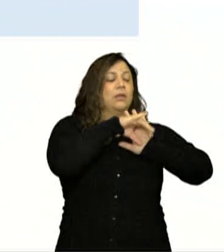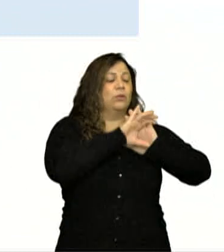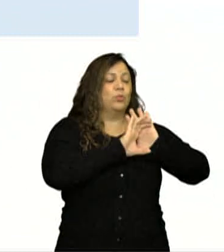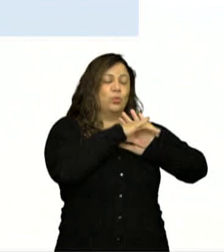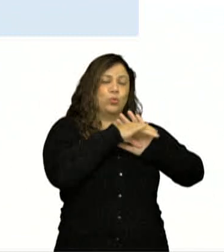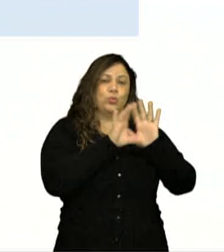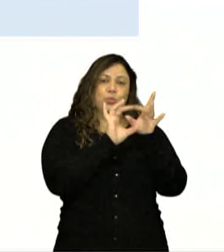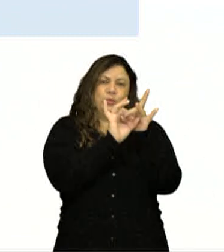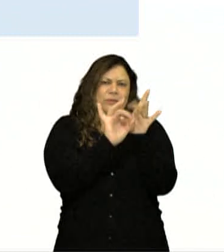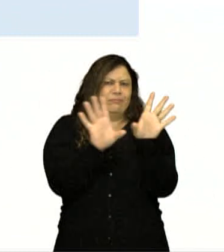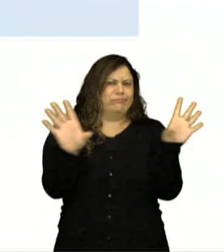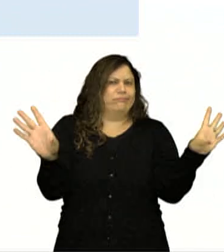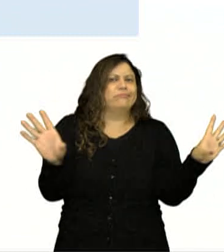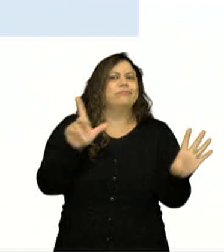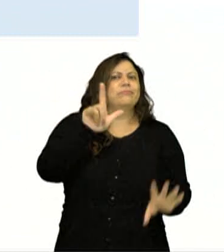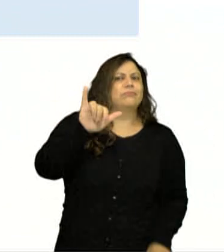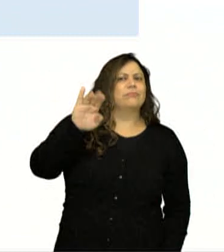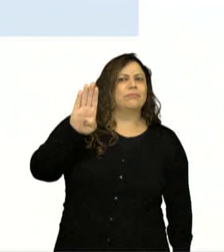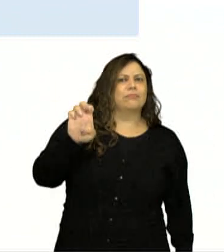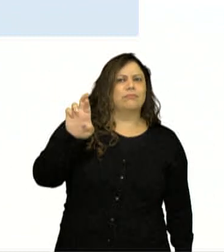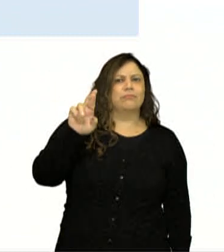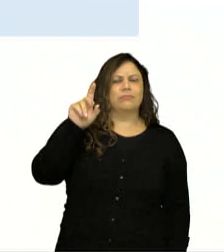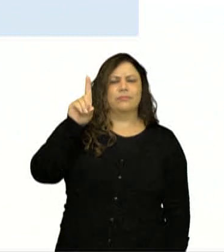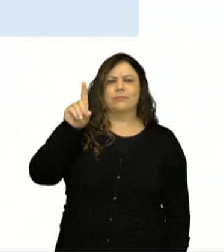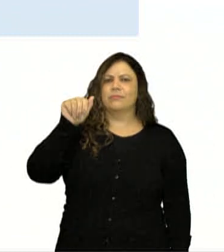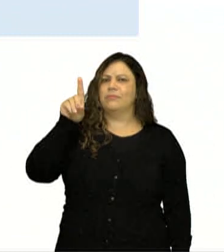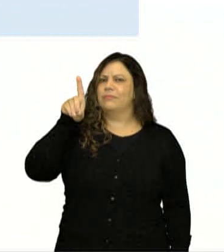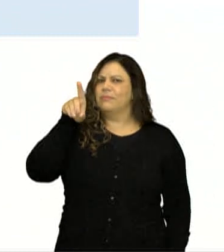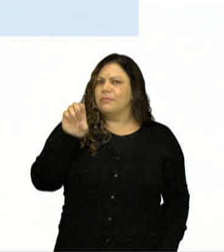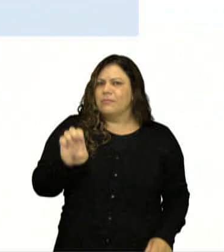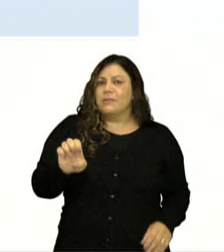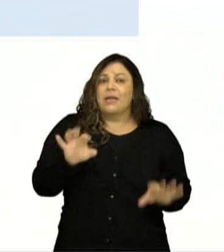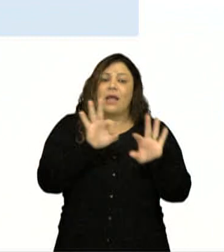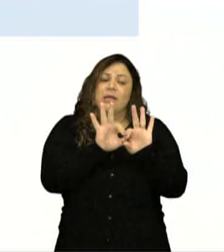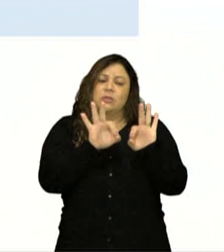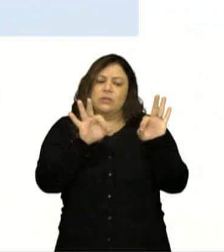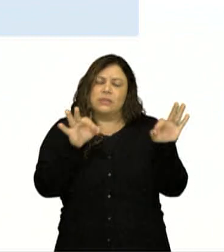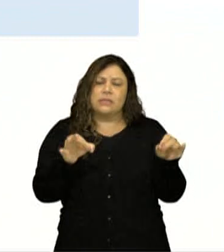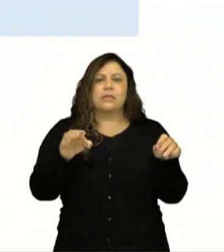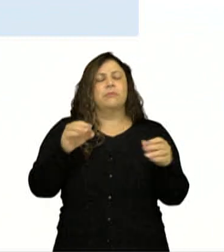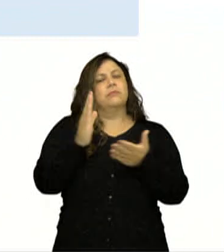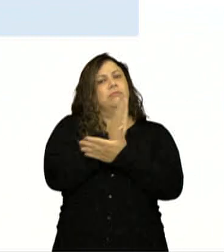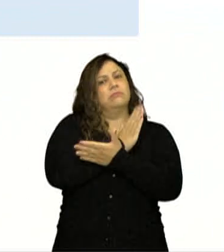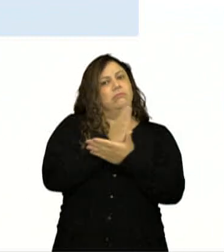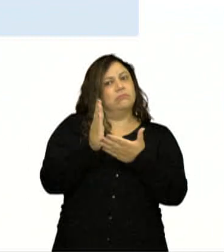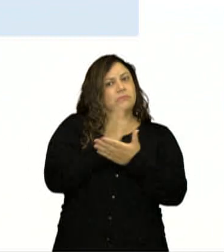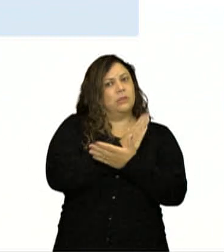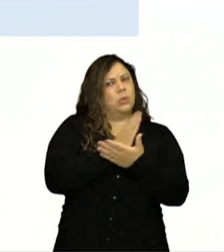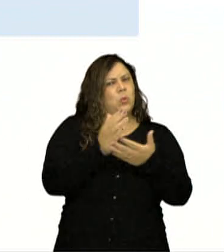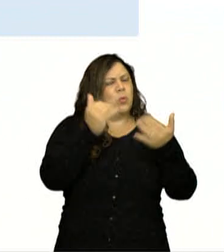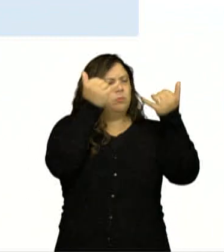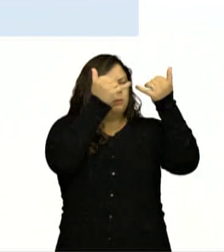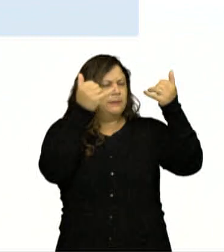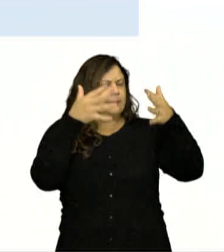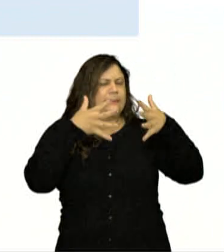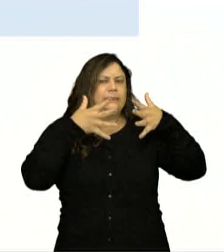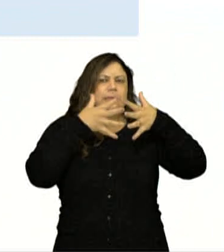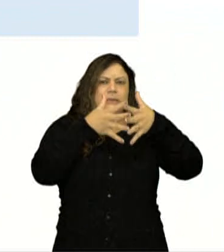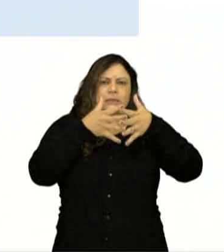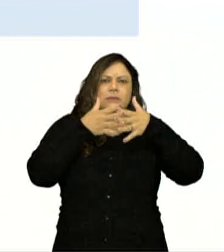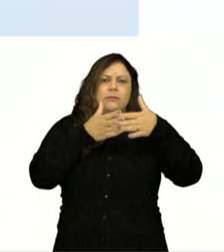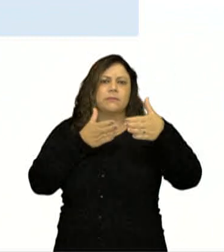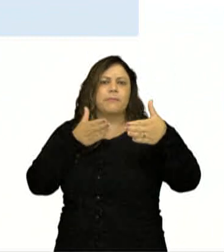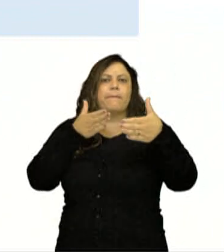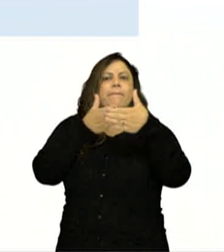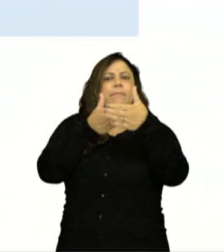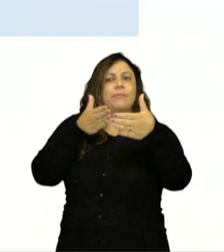liberdade, apesar dele parecer muito simples, ele tem algumas linhas complexas que delimitam ele